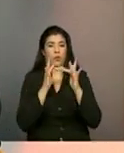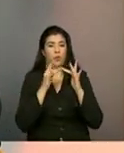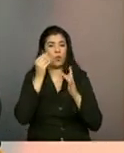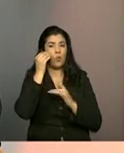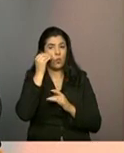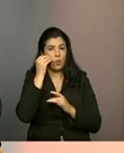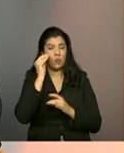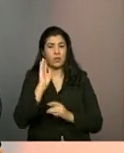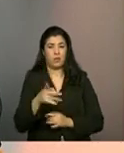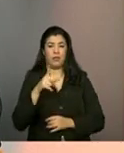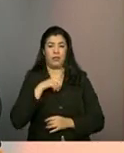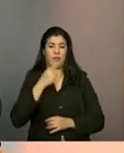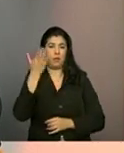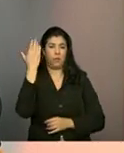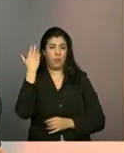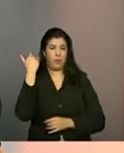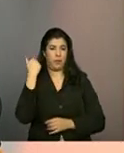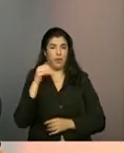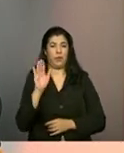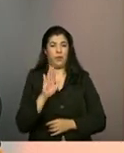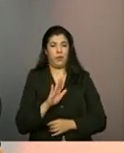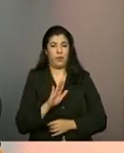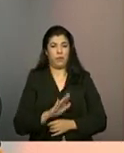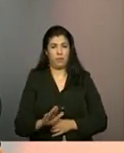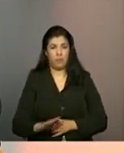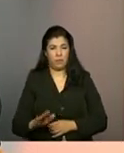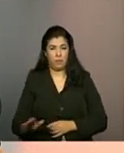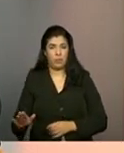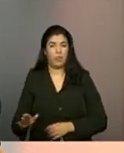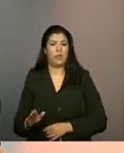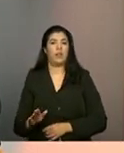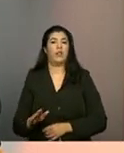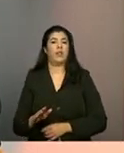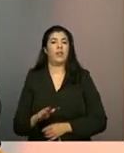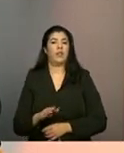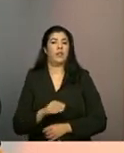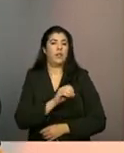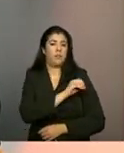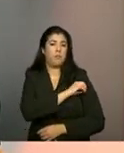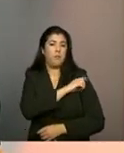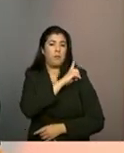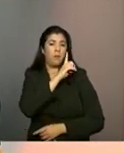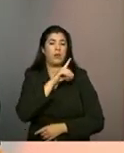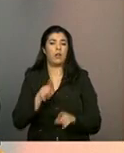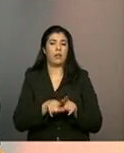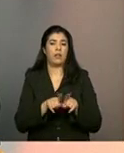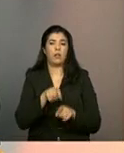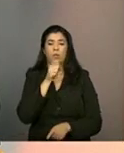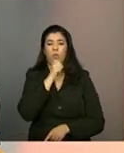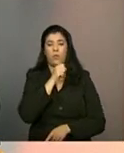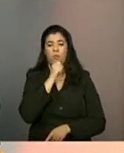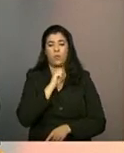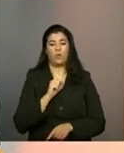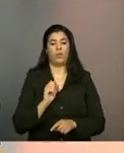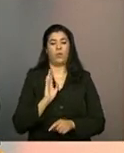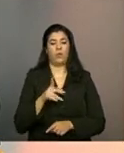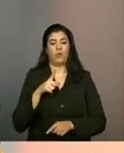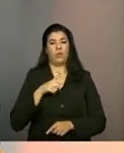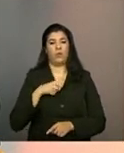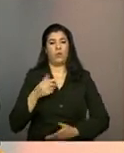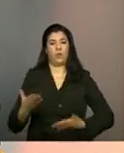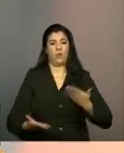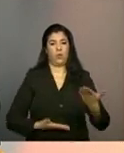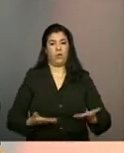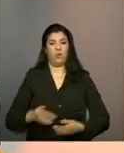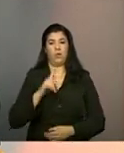existia para crianças pequenas e também idosos, o serviço do